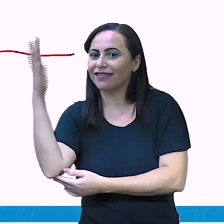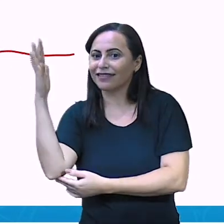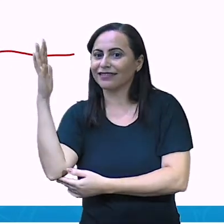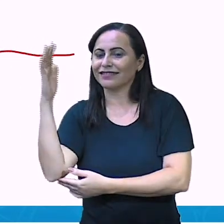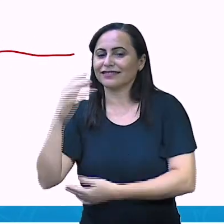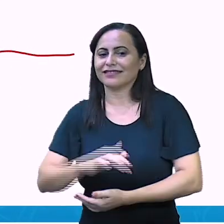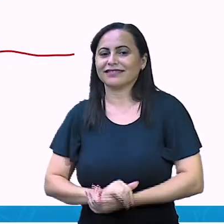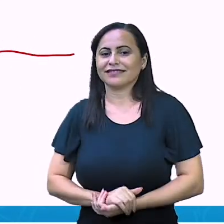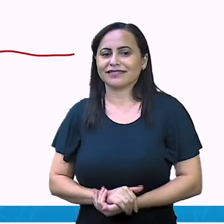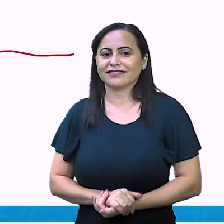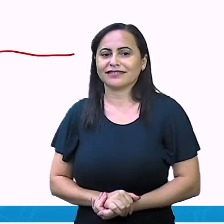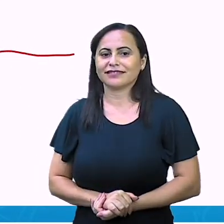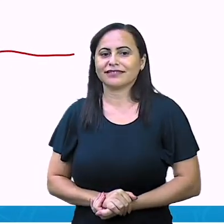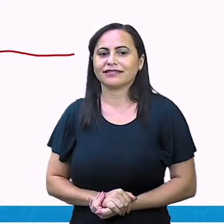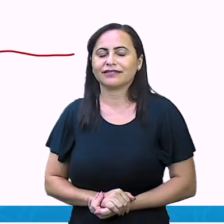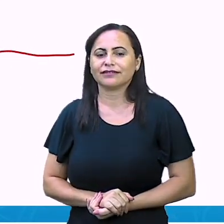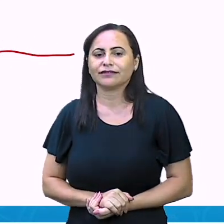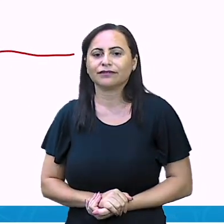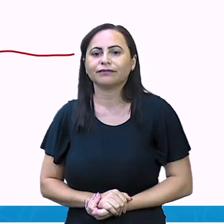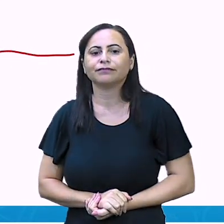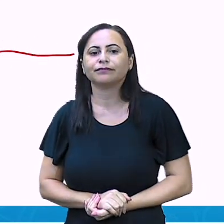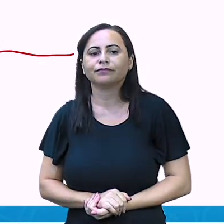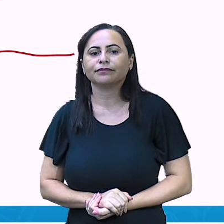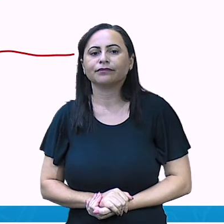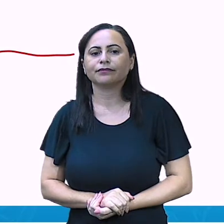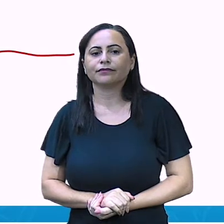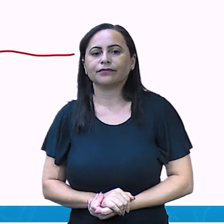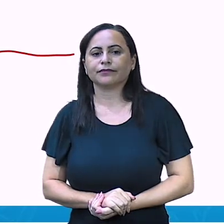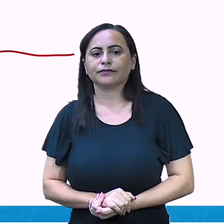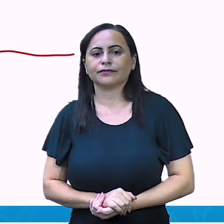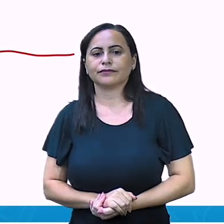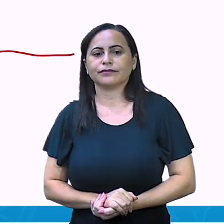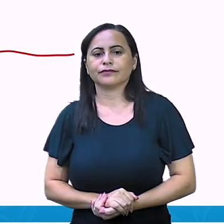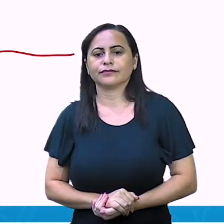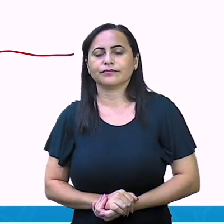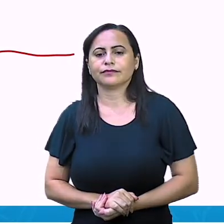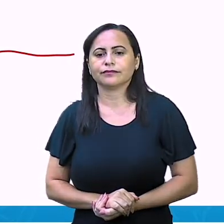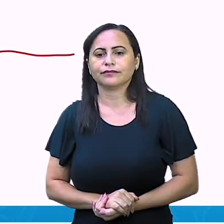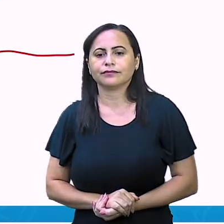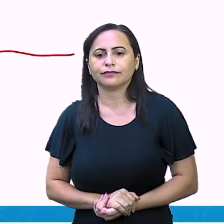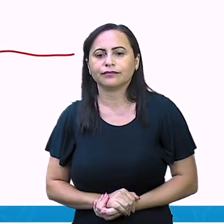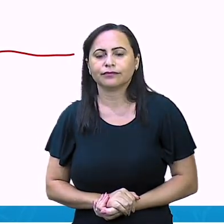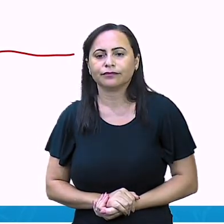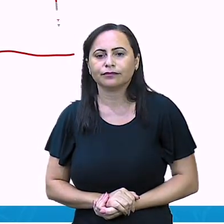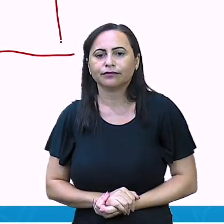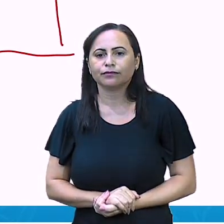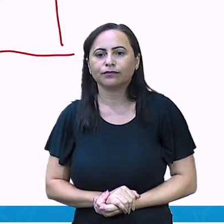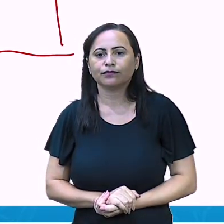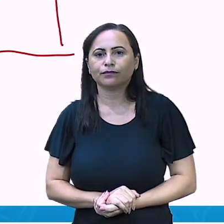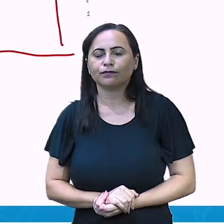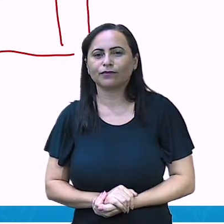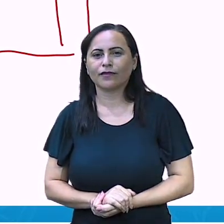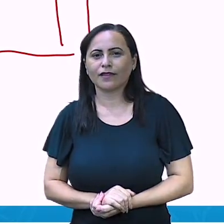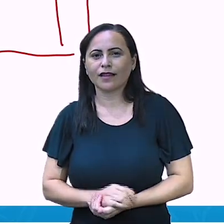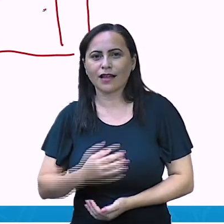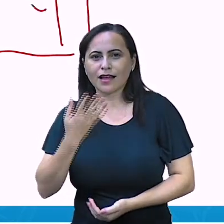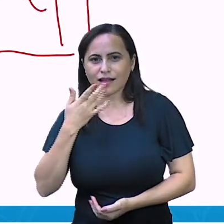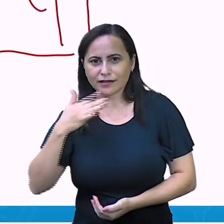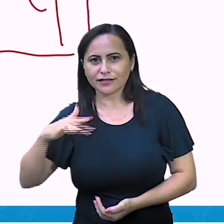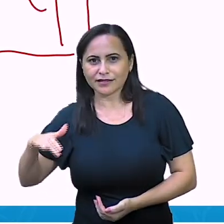não é? Então nós temos na minha casa Nós temos quatro árvores Plantamos quando a gente era criança